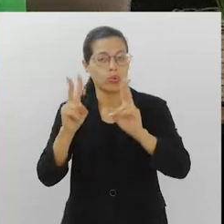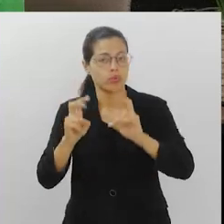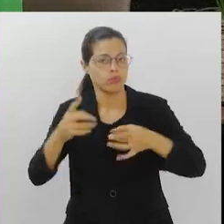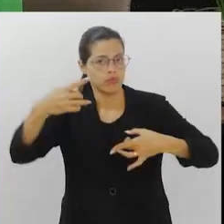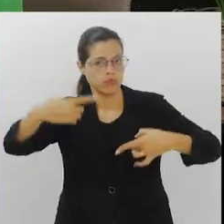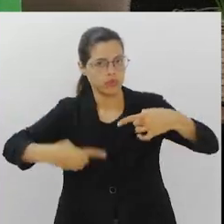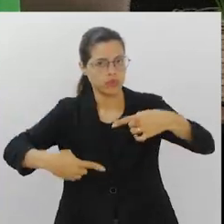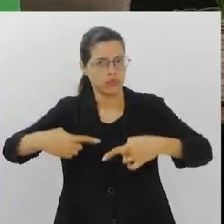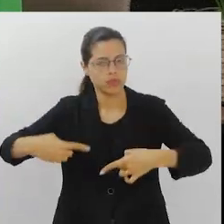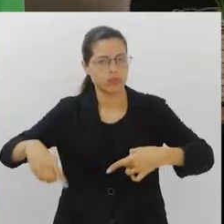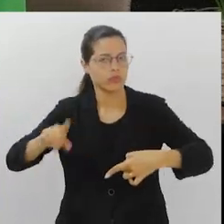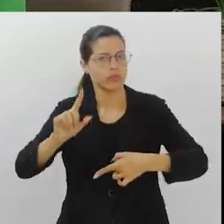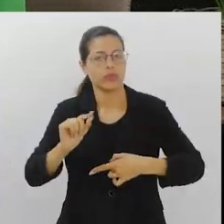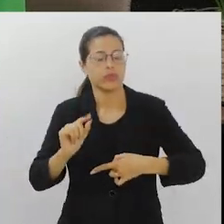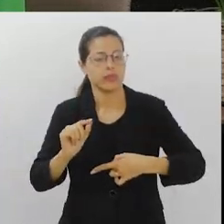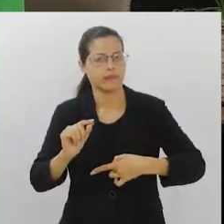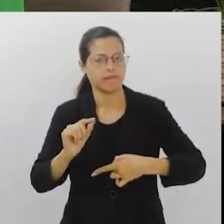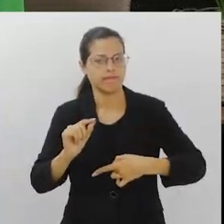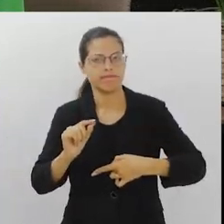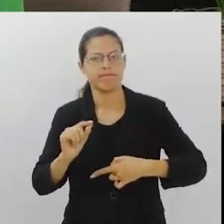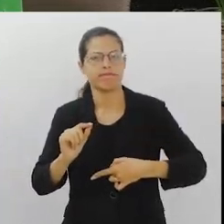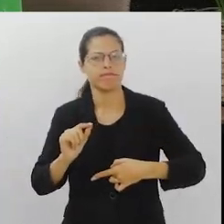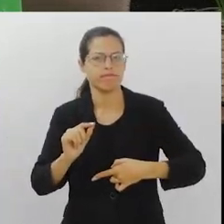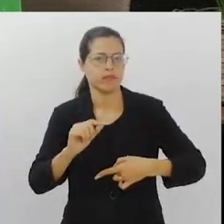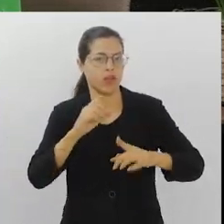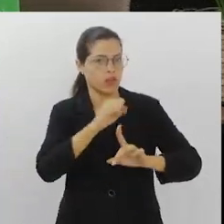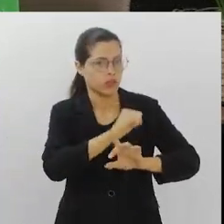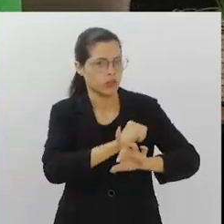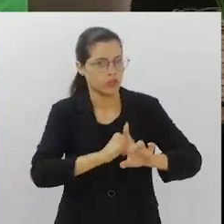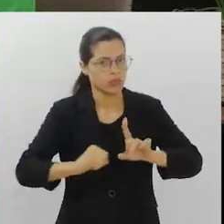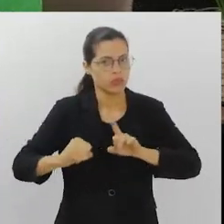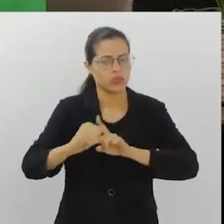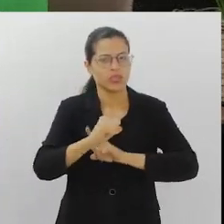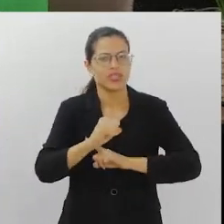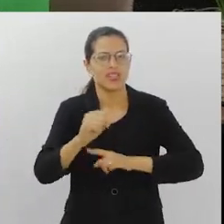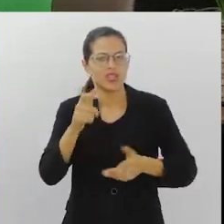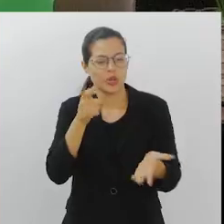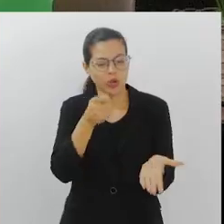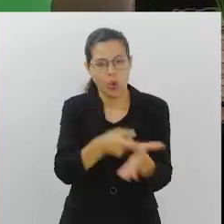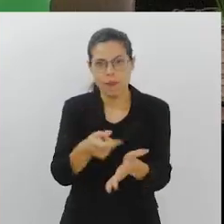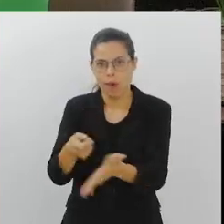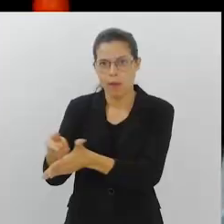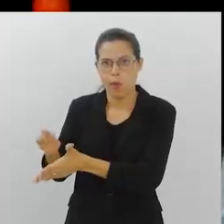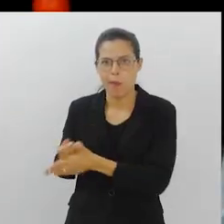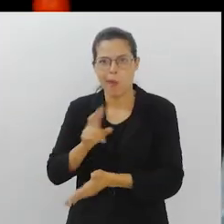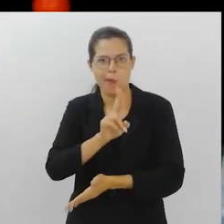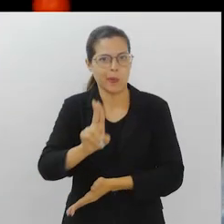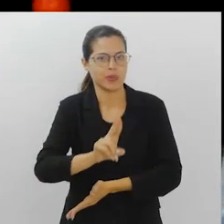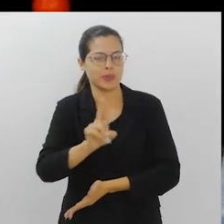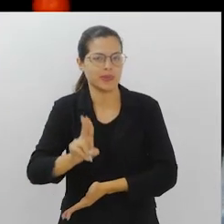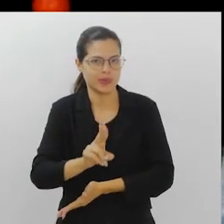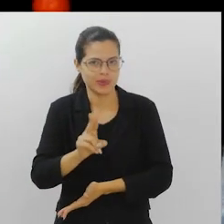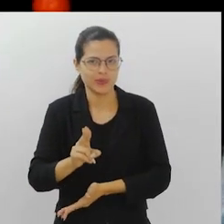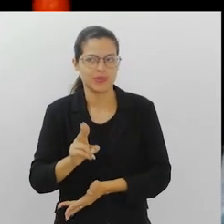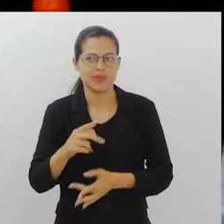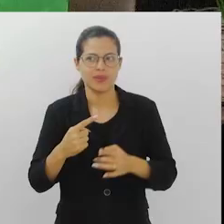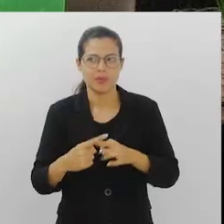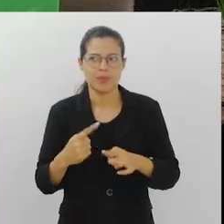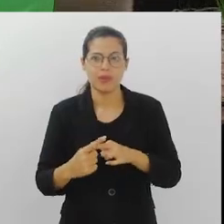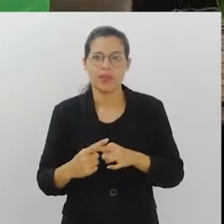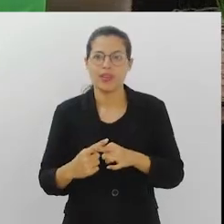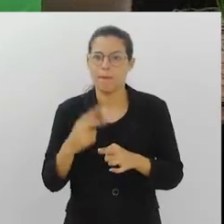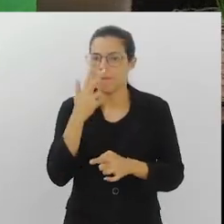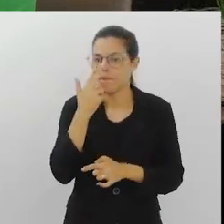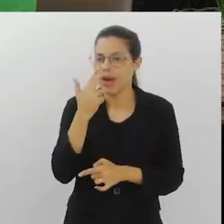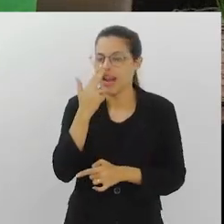sido muito debatido é justamente em relação à sociedade de consumo. Porque, ao mesmo tempo em que a gente é